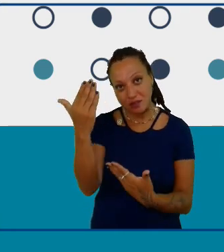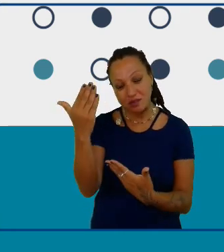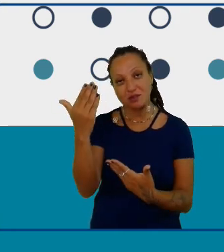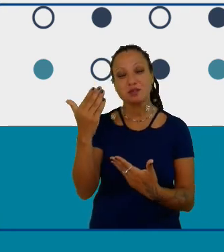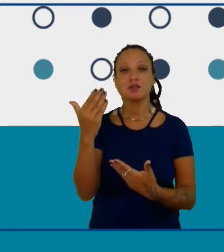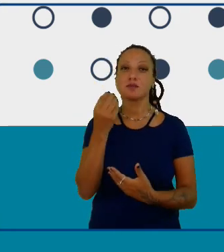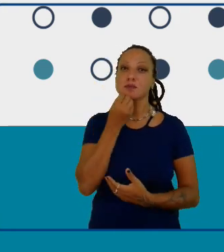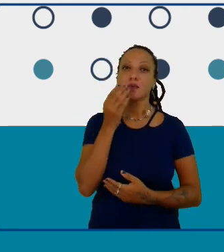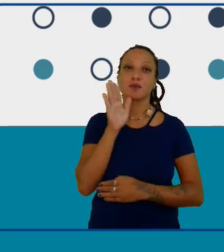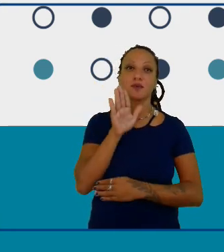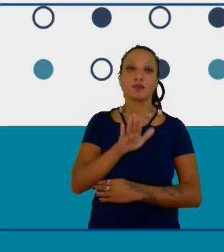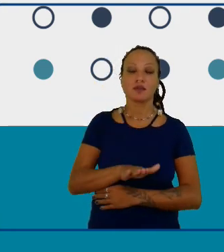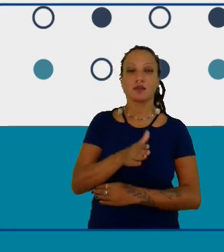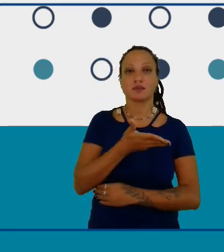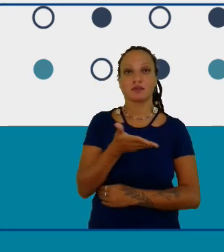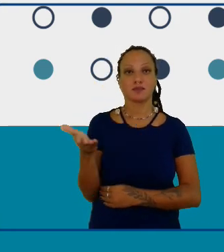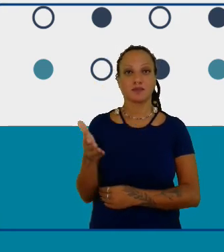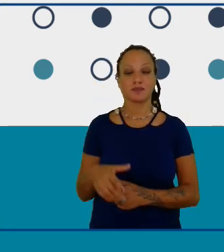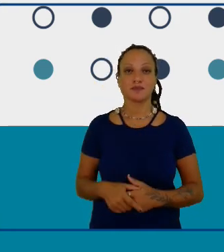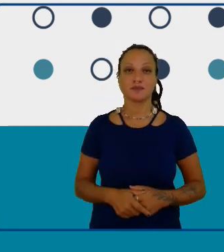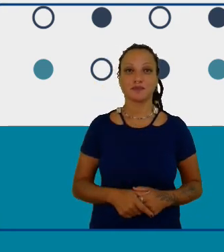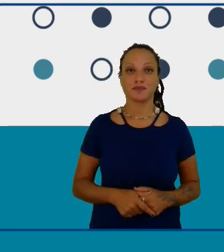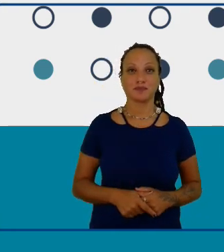tarde pra todos e todas